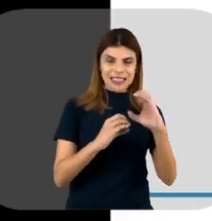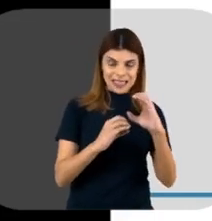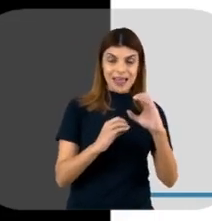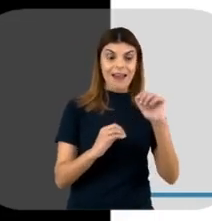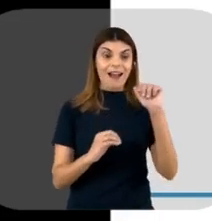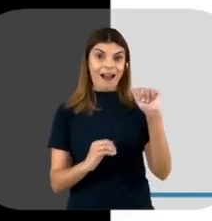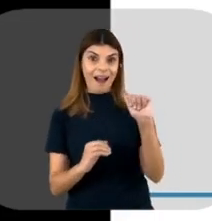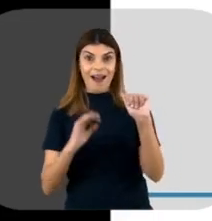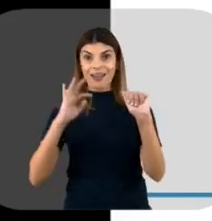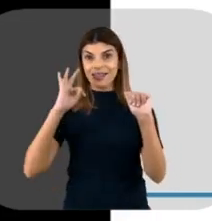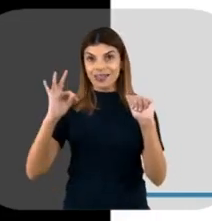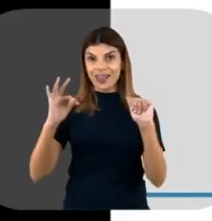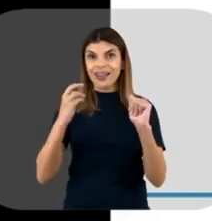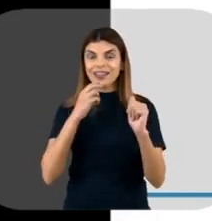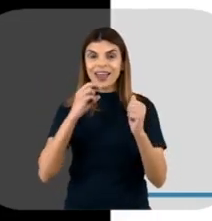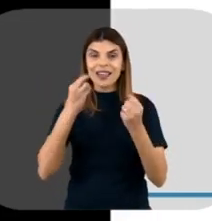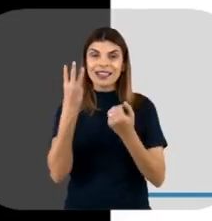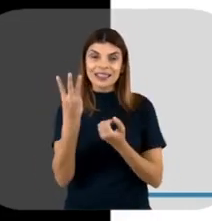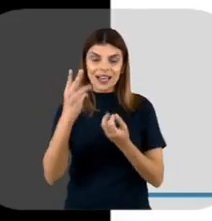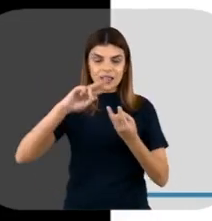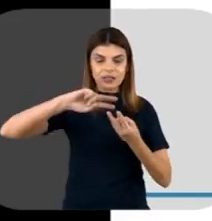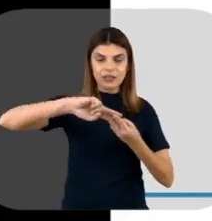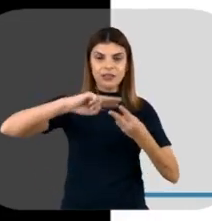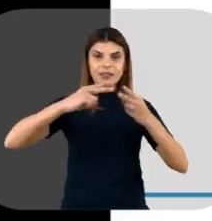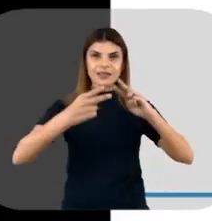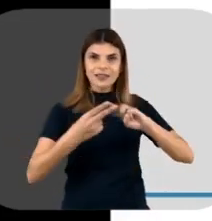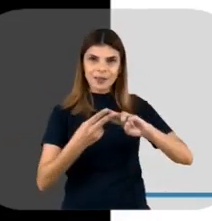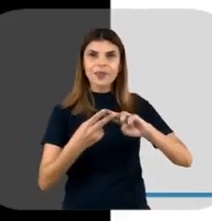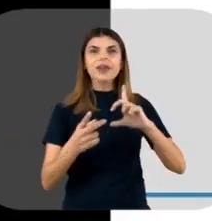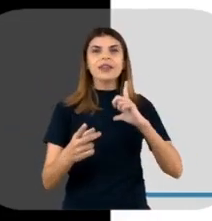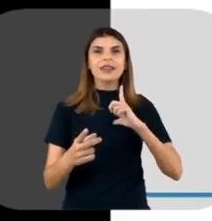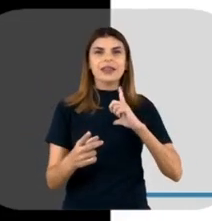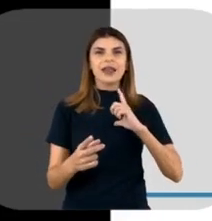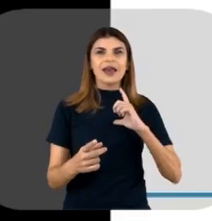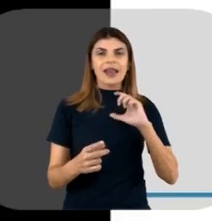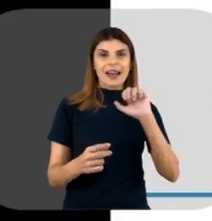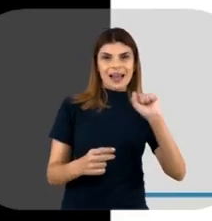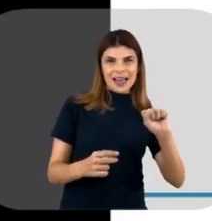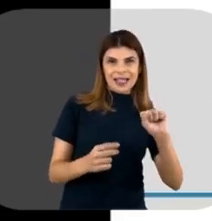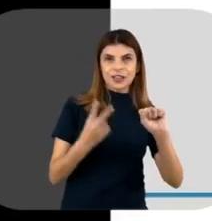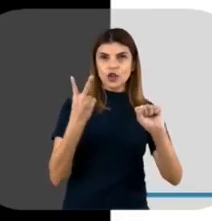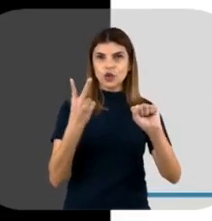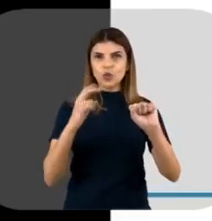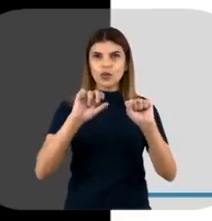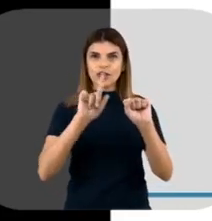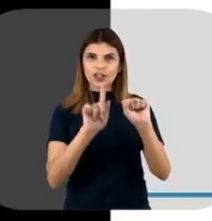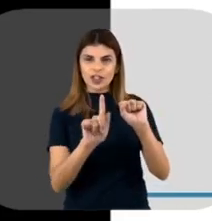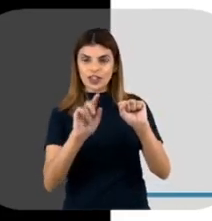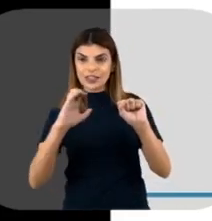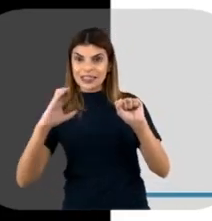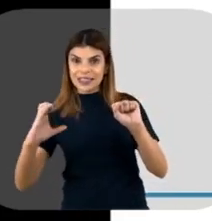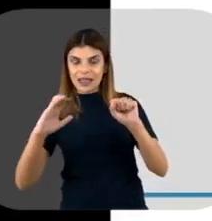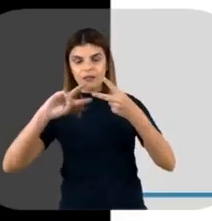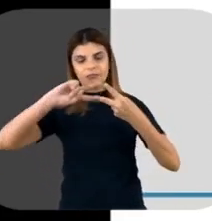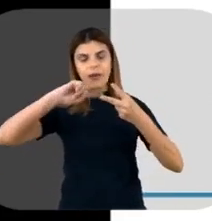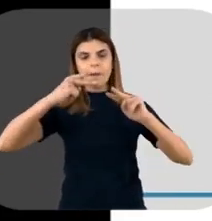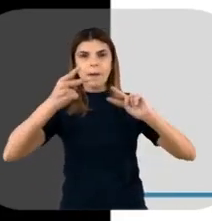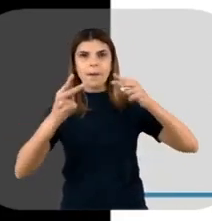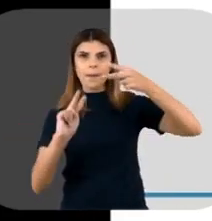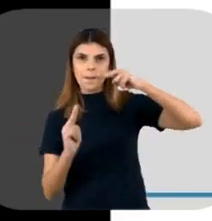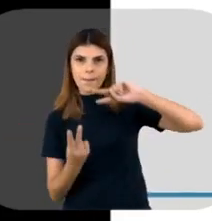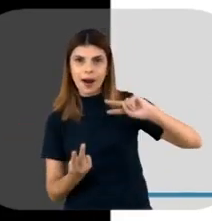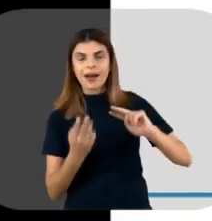ligadas por três pontes de hidrogênio e adenina e timina por duas pontes de hidrogênio. E